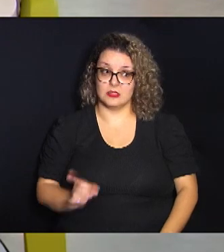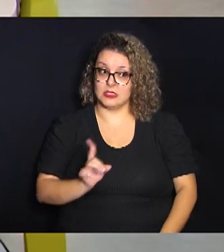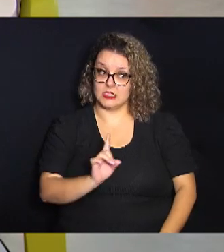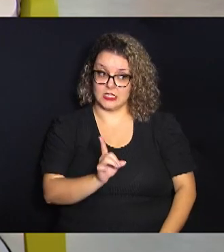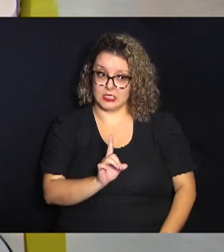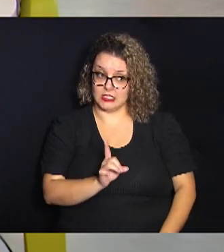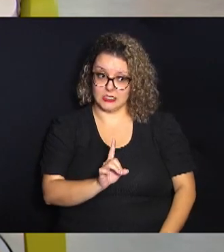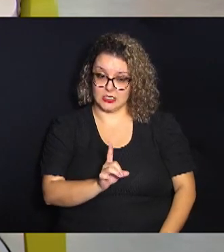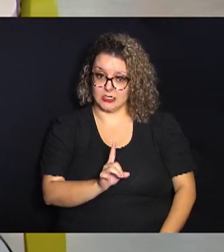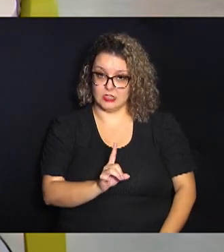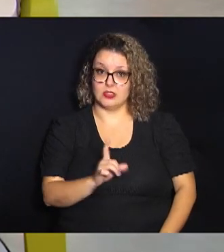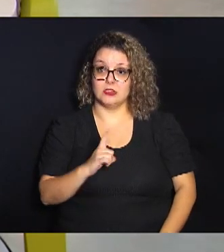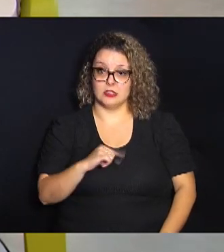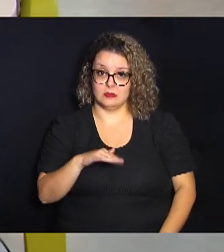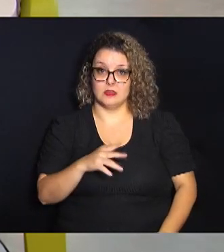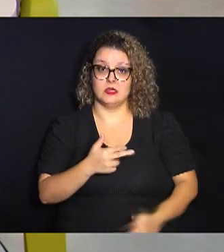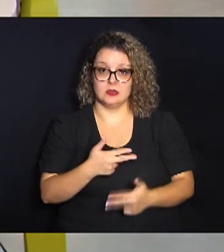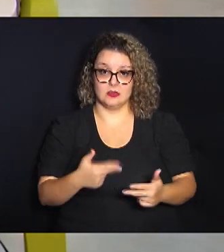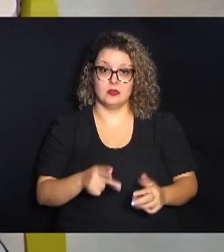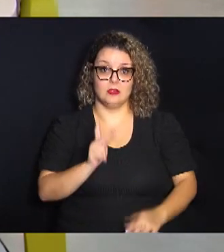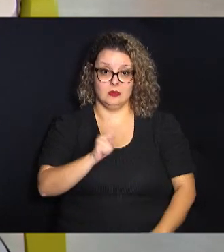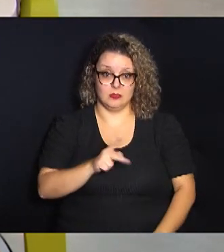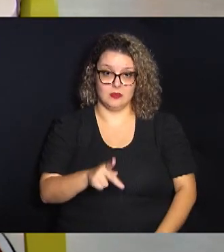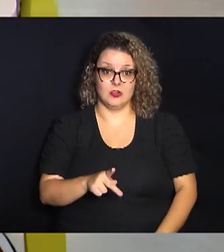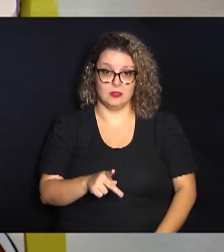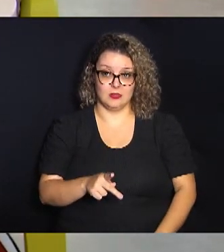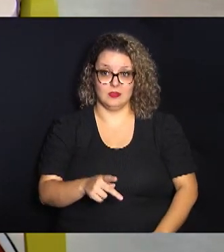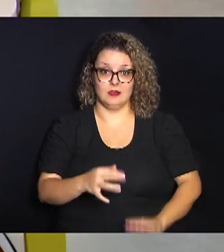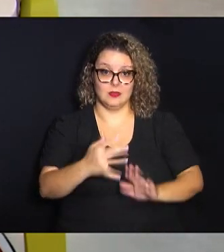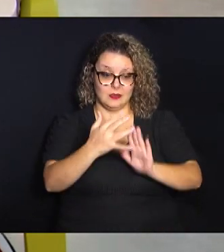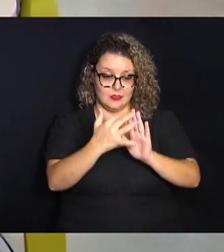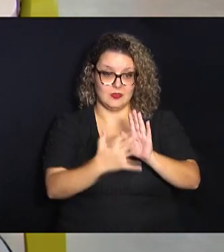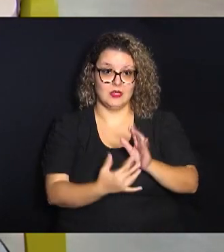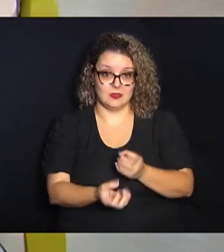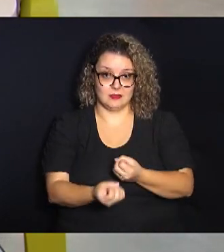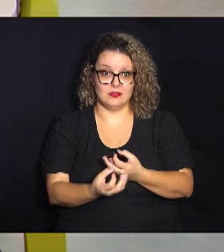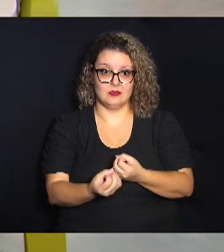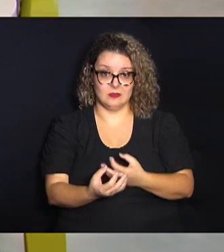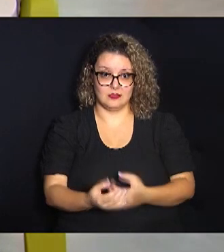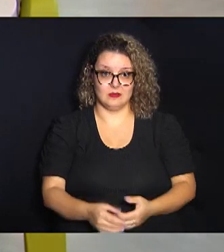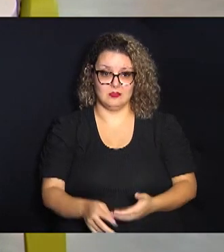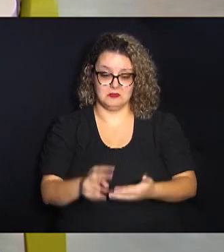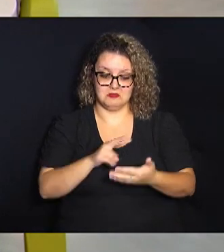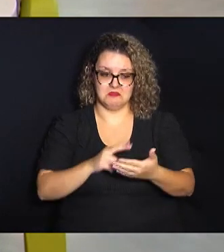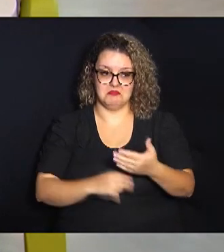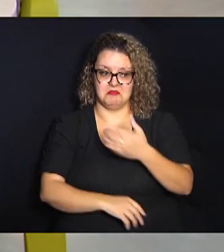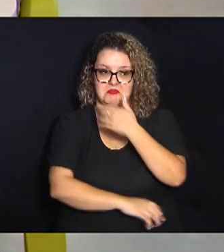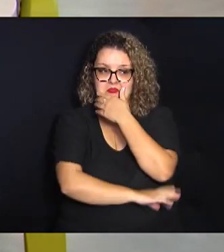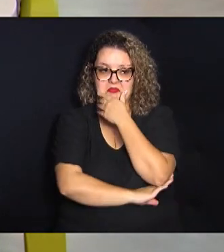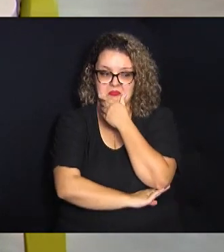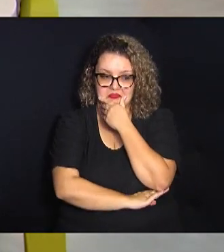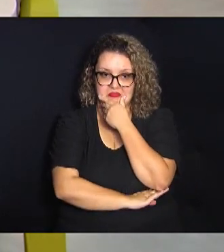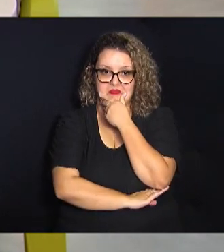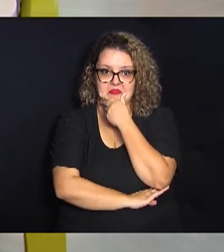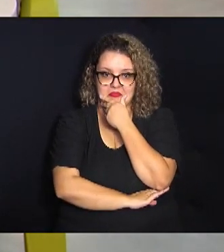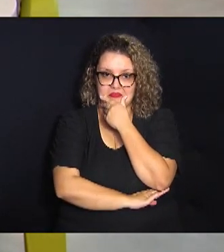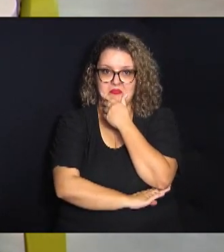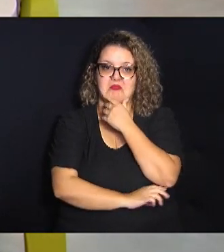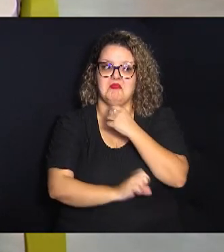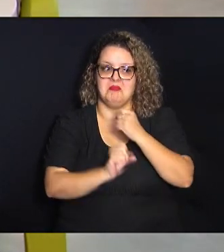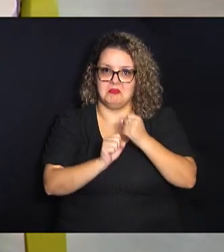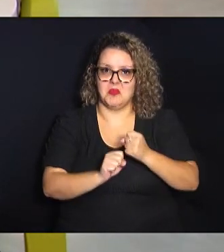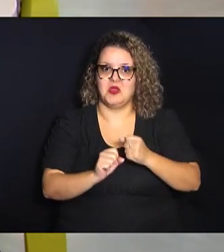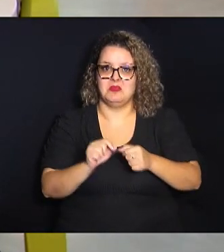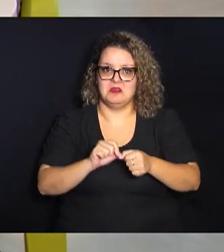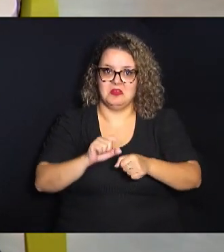o professor mandou aqui as informações eu dei uma olhada falei olha dá para fazer uma